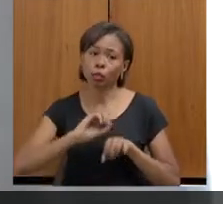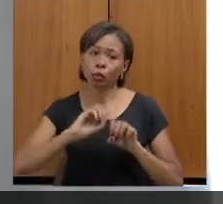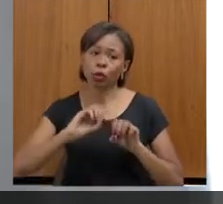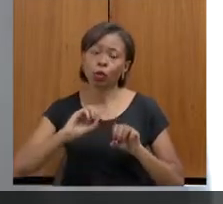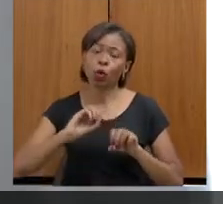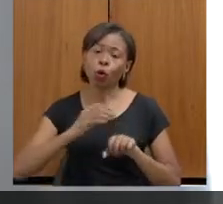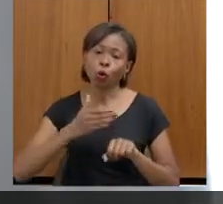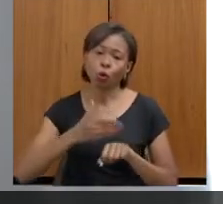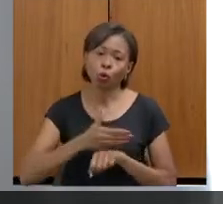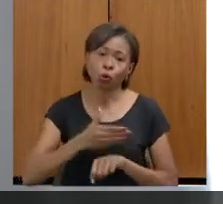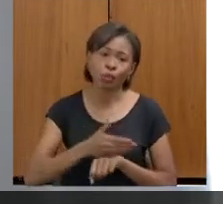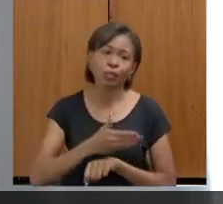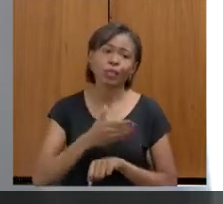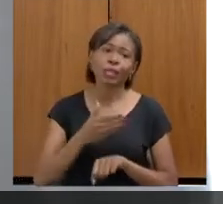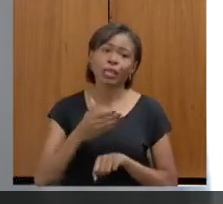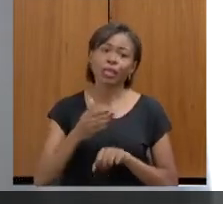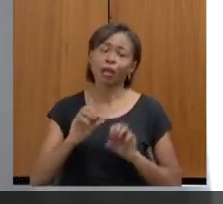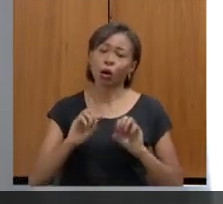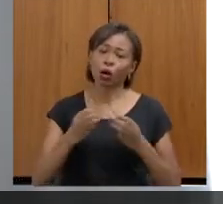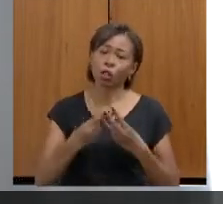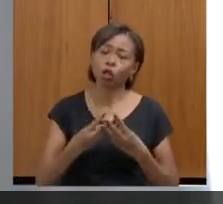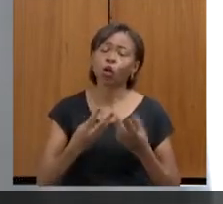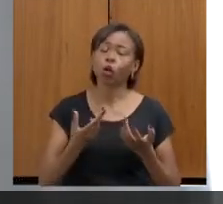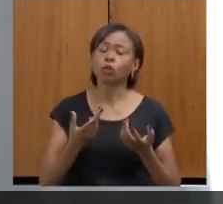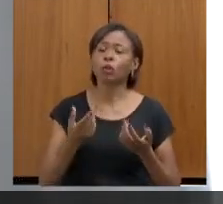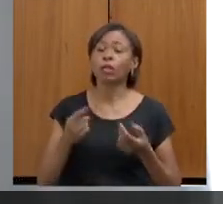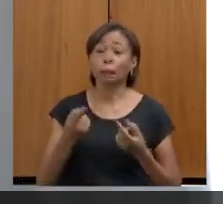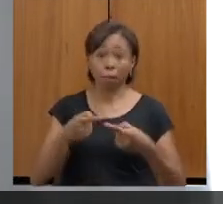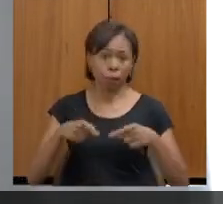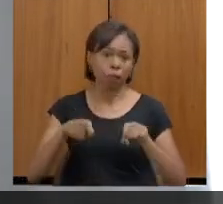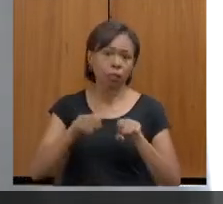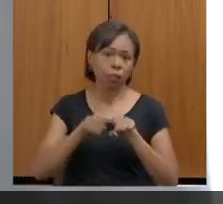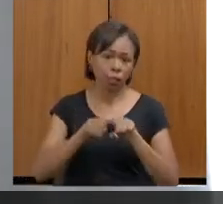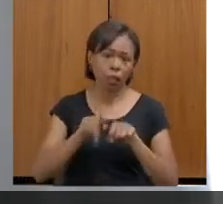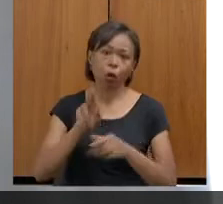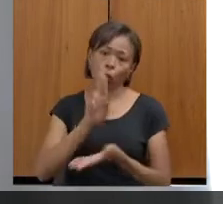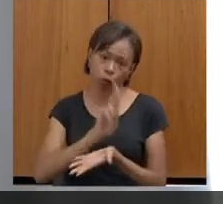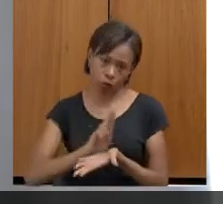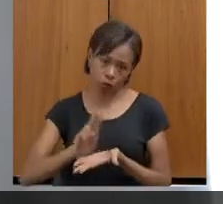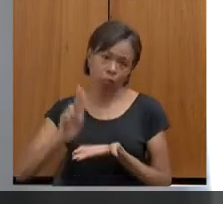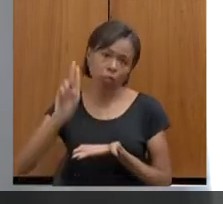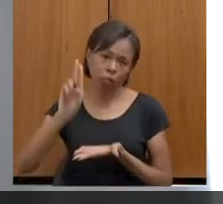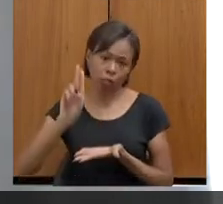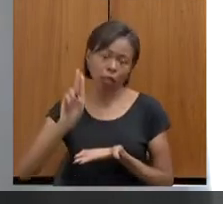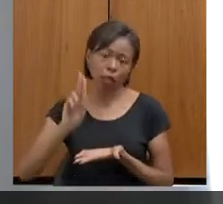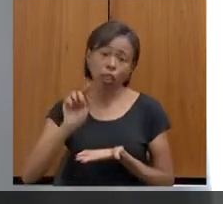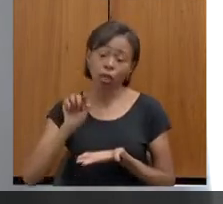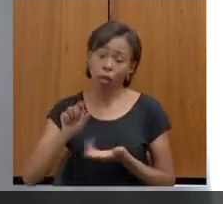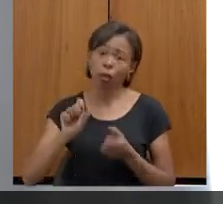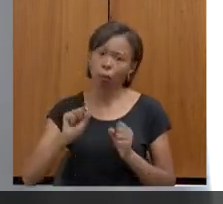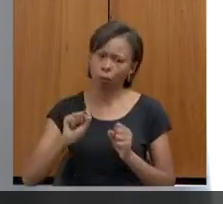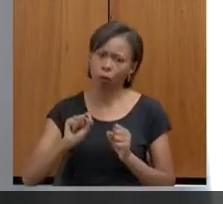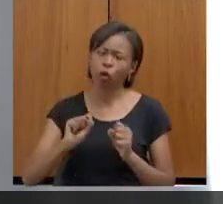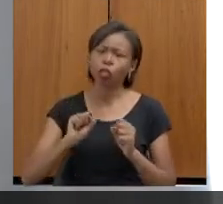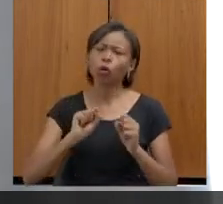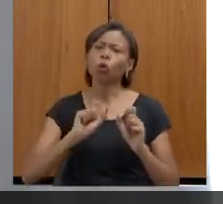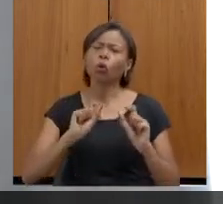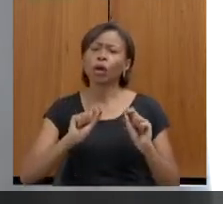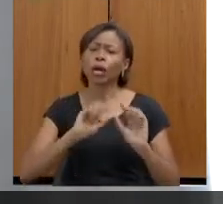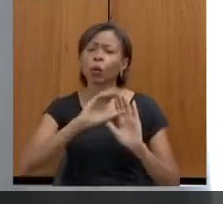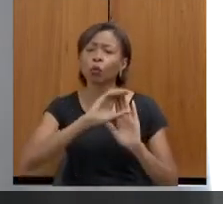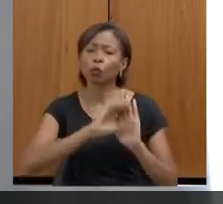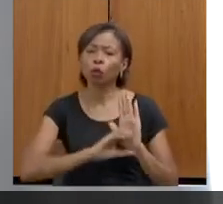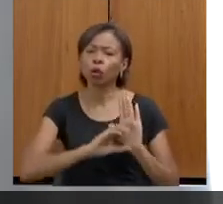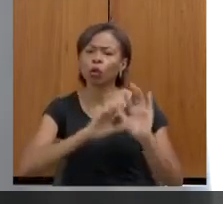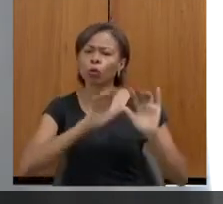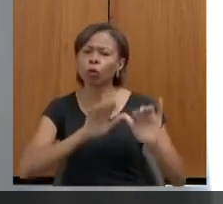falei, em parceria com as universidades, ou mesmo poder ser orientada a fazer o currículo dela e conseguir um emprego,